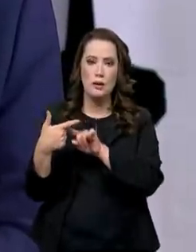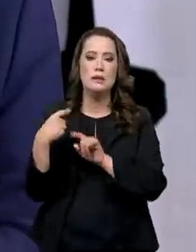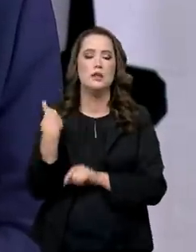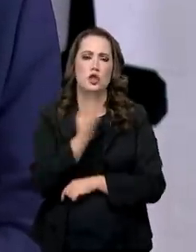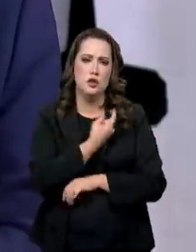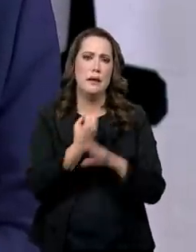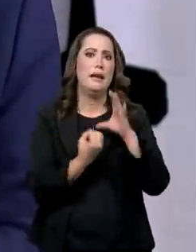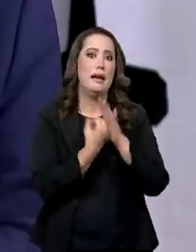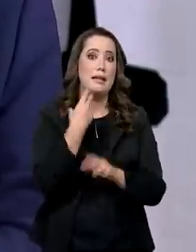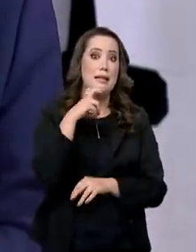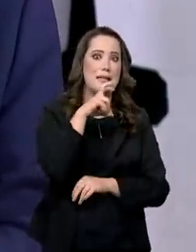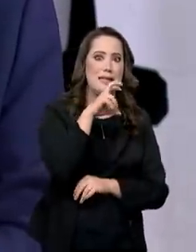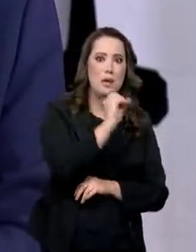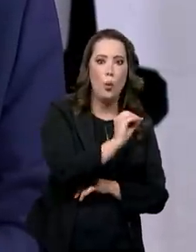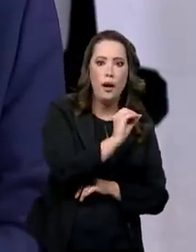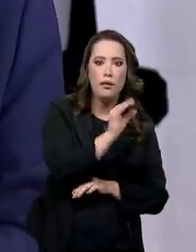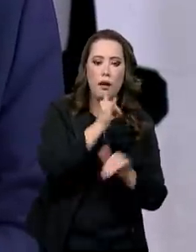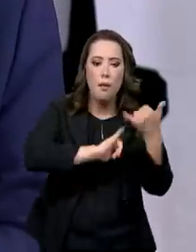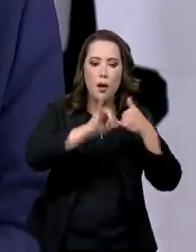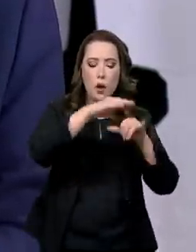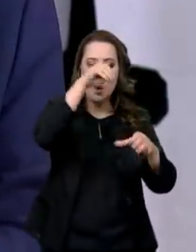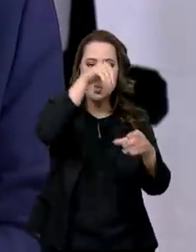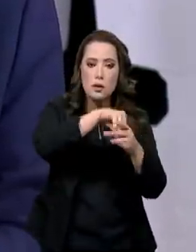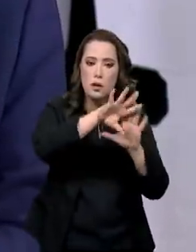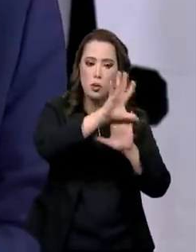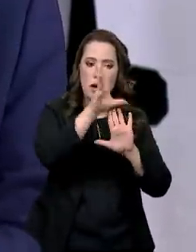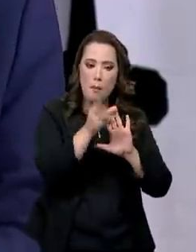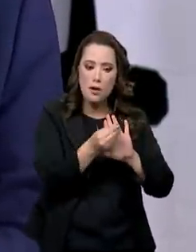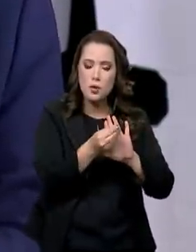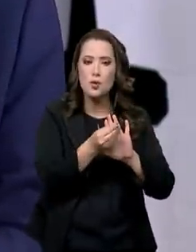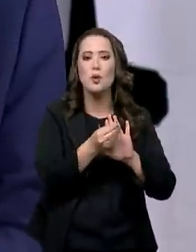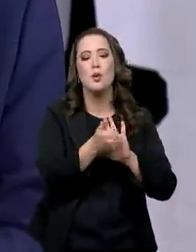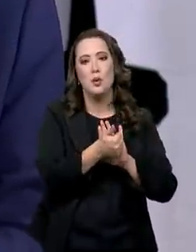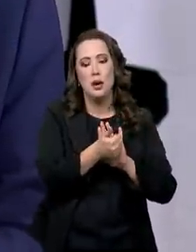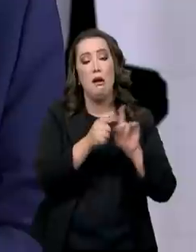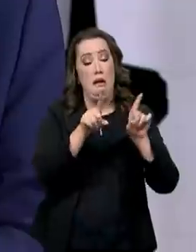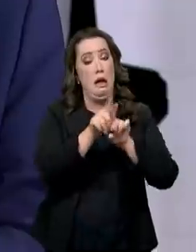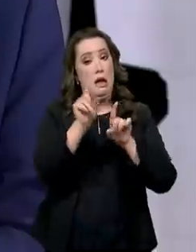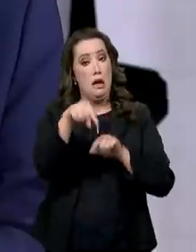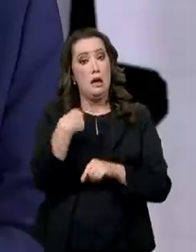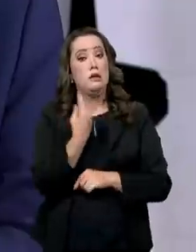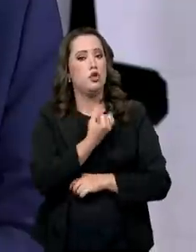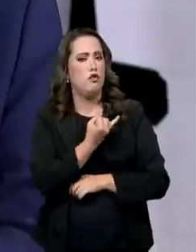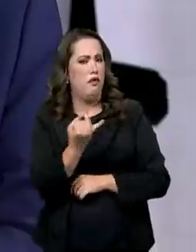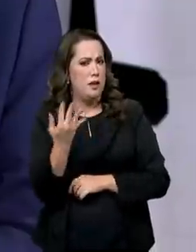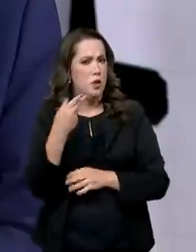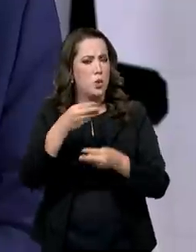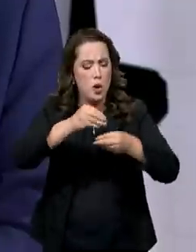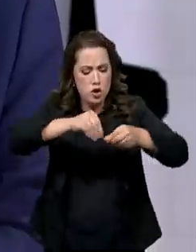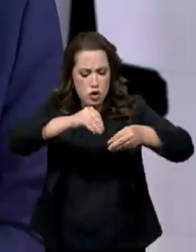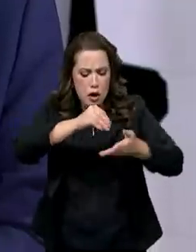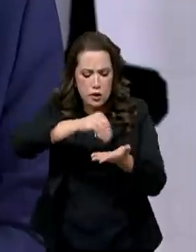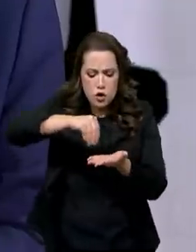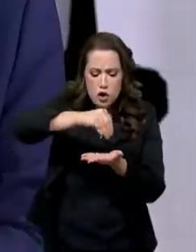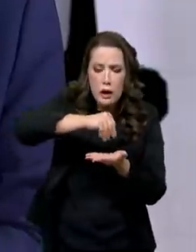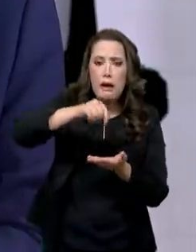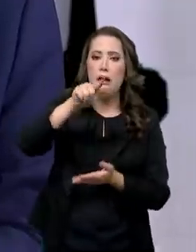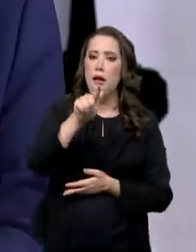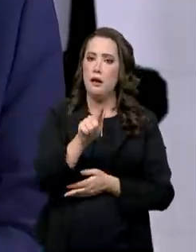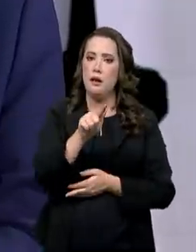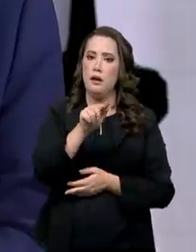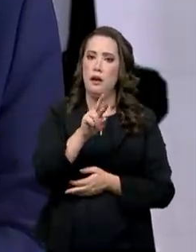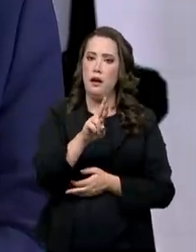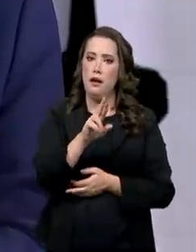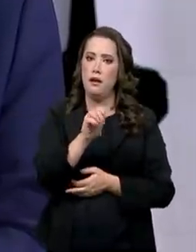laboratórios remotos na Amazônia. Muitos produtos de grafeno entrando no mercado. O desenvolvimento da primeira bateria de nióbio